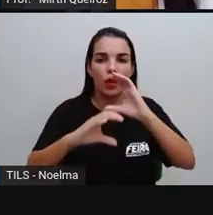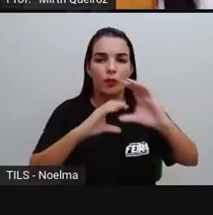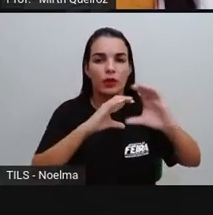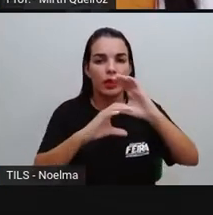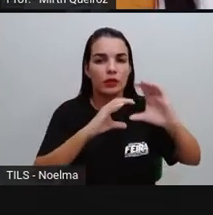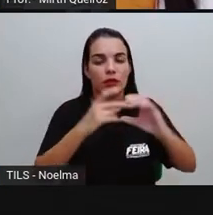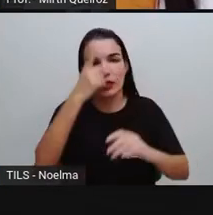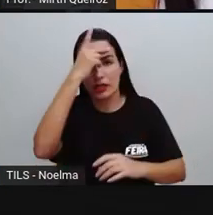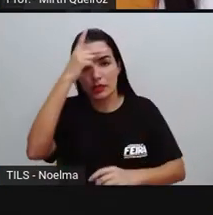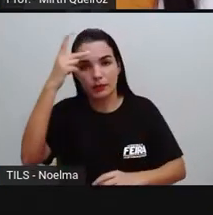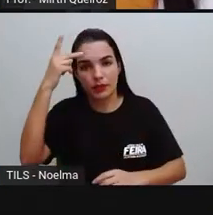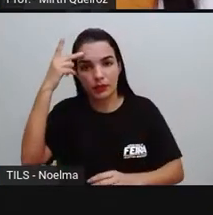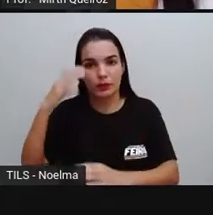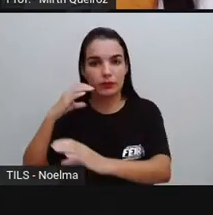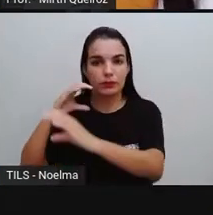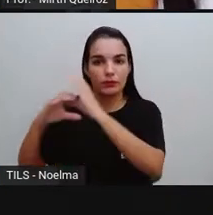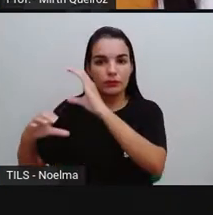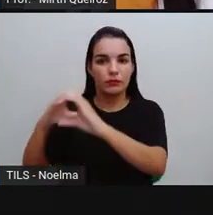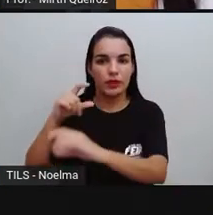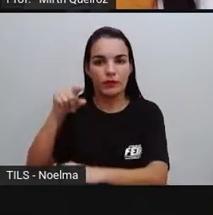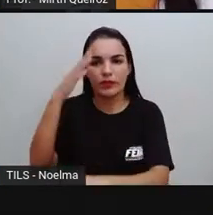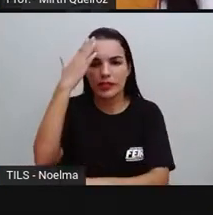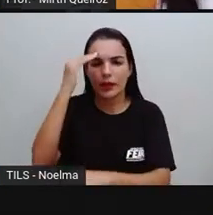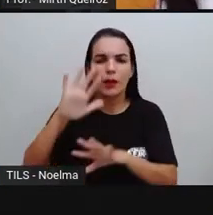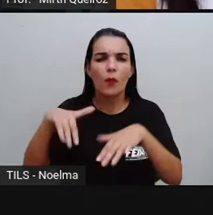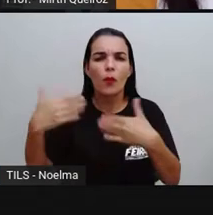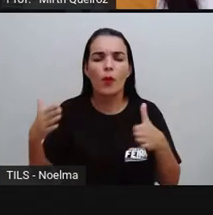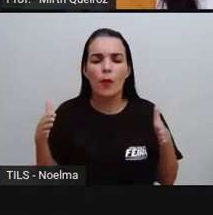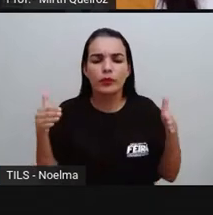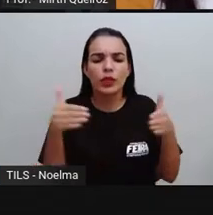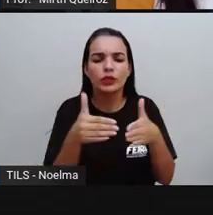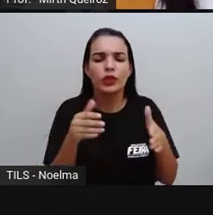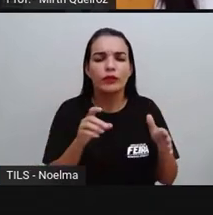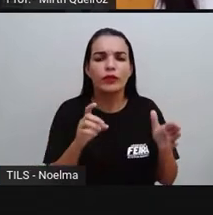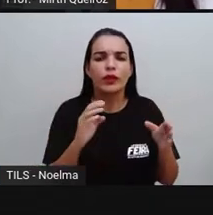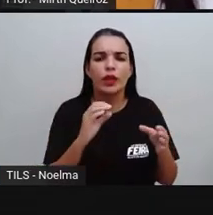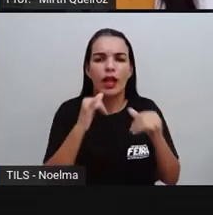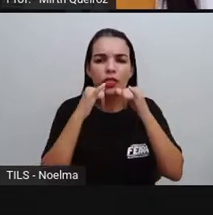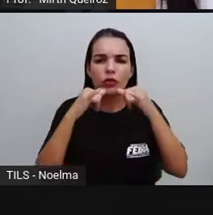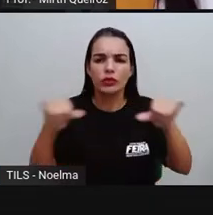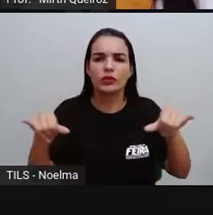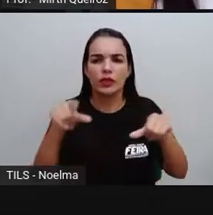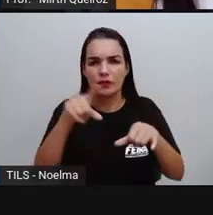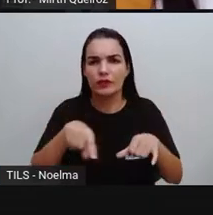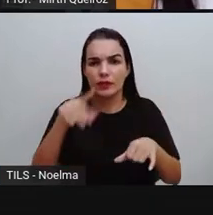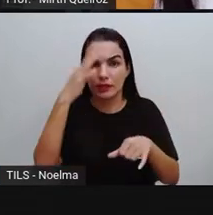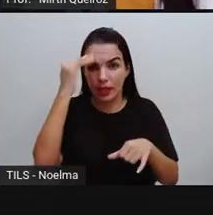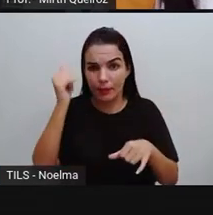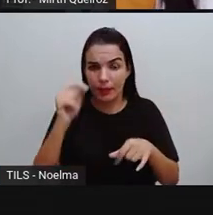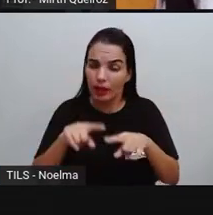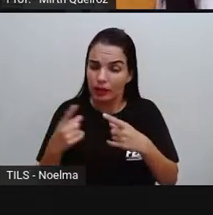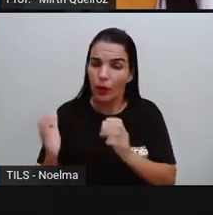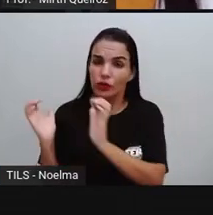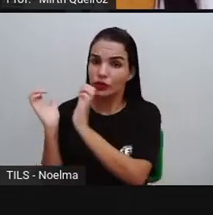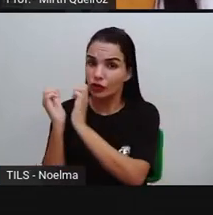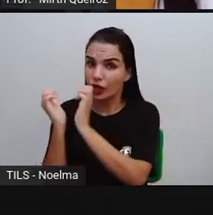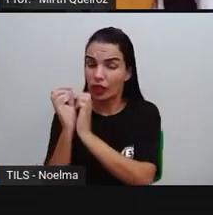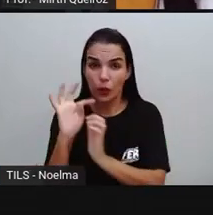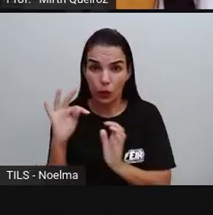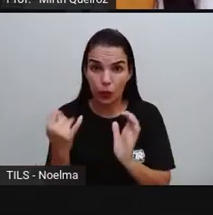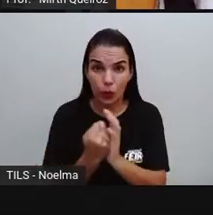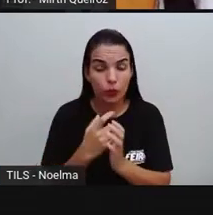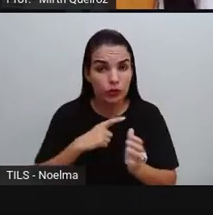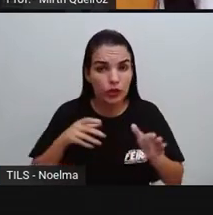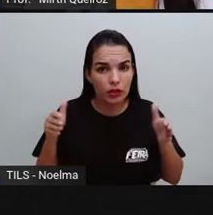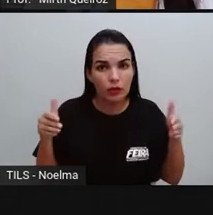entre os interlocutores. e você sabe qual é o objetivo da notícia? Todo gênero, ele tem um